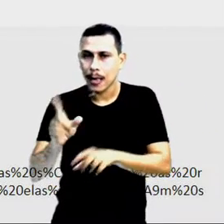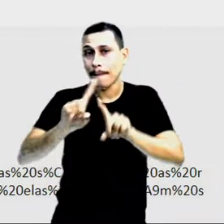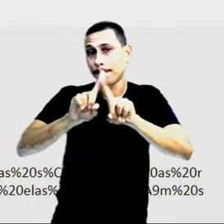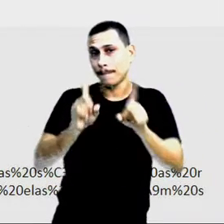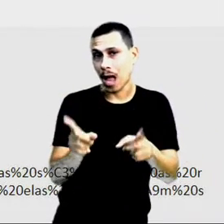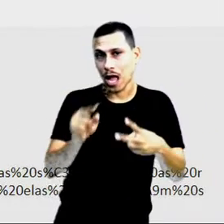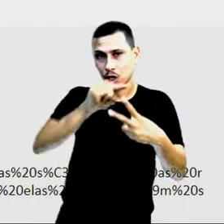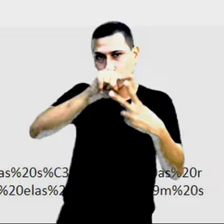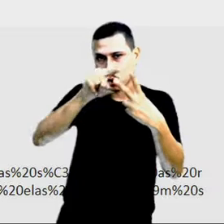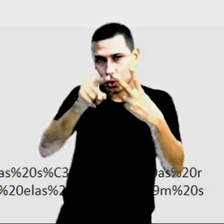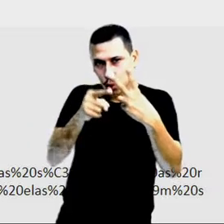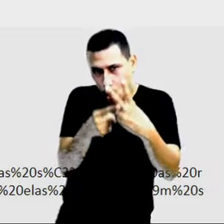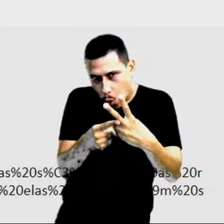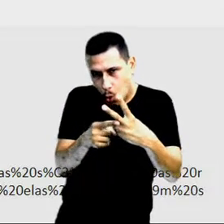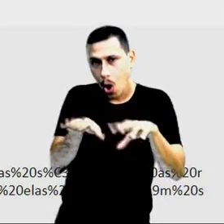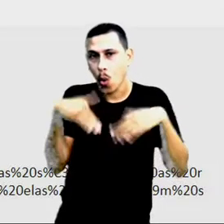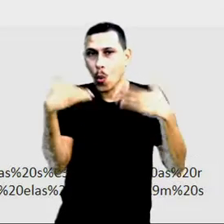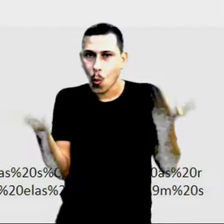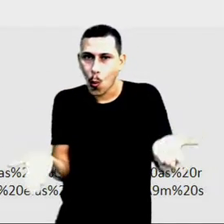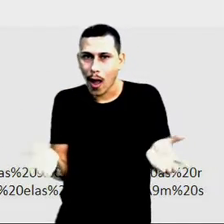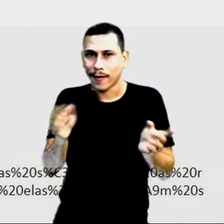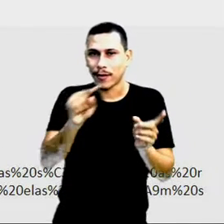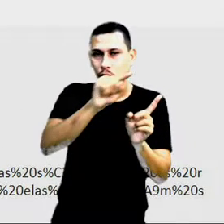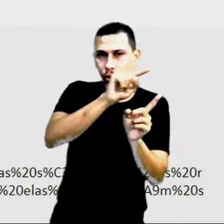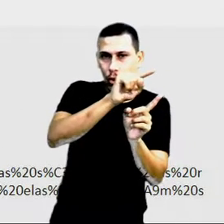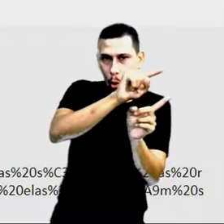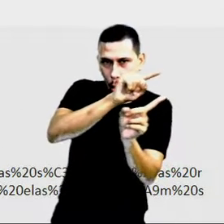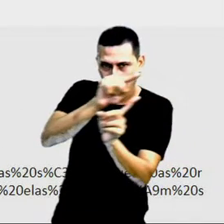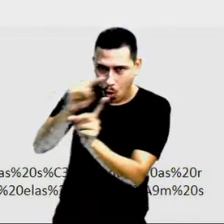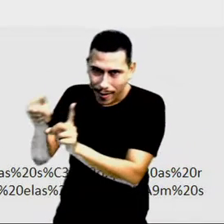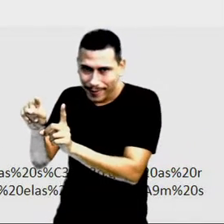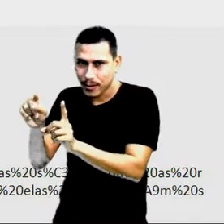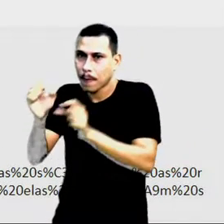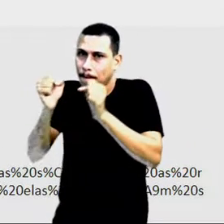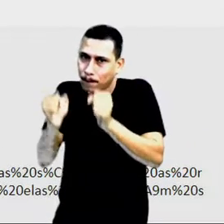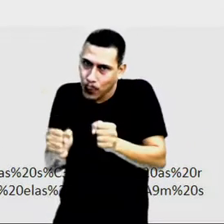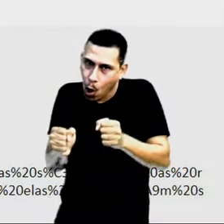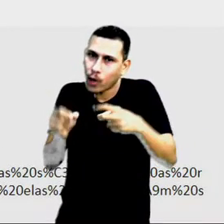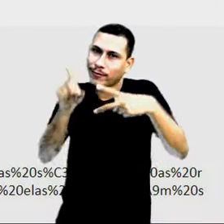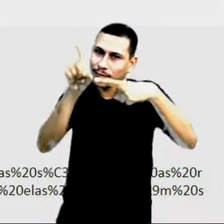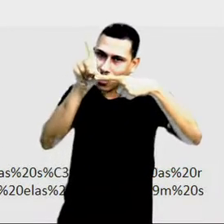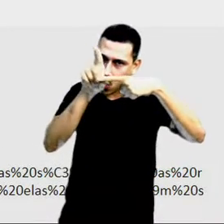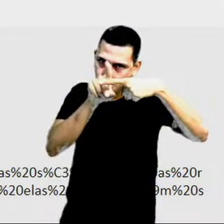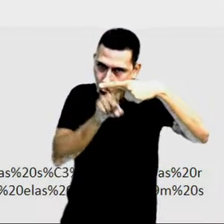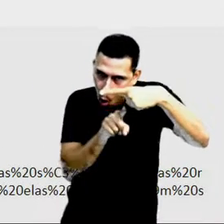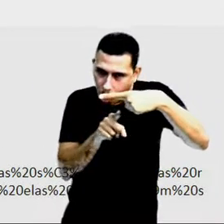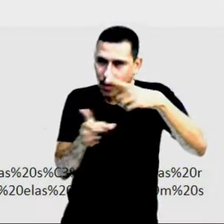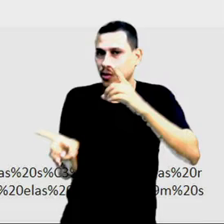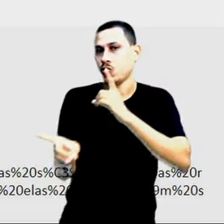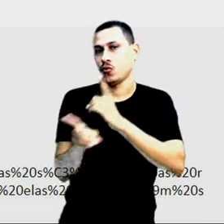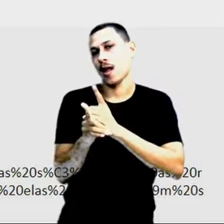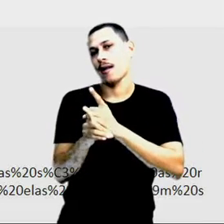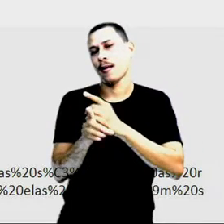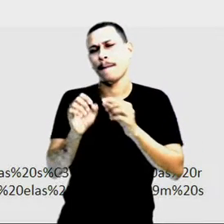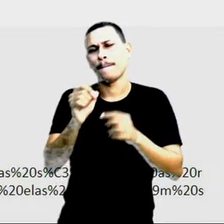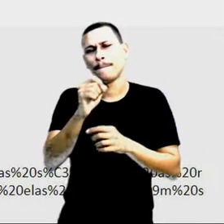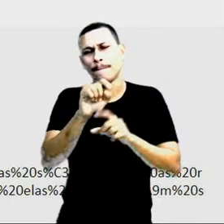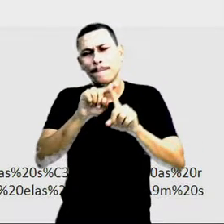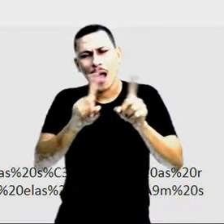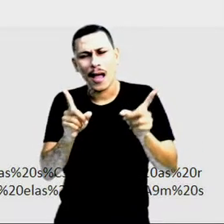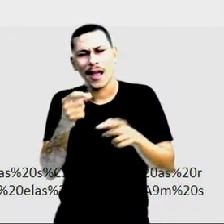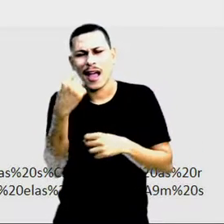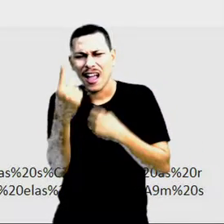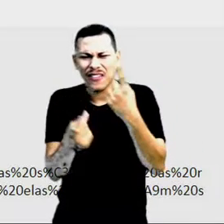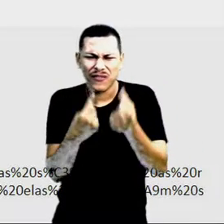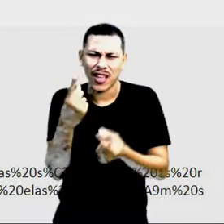duas retas, quando as retas são concorrentes, elas são perpendiculares. Às vezes elas se cruzam, mas às vezes ela